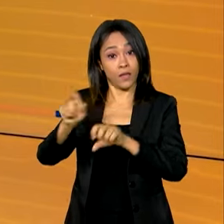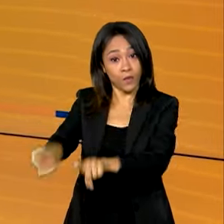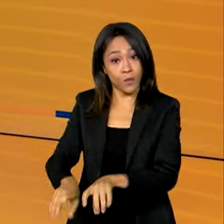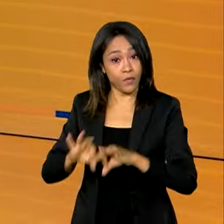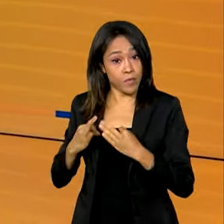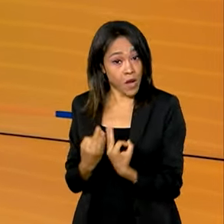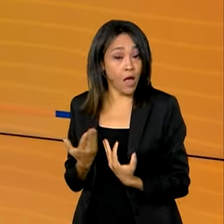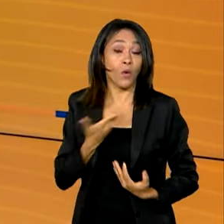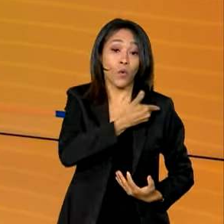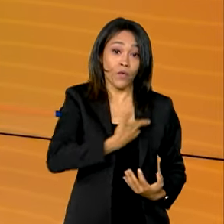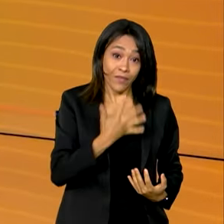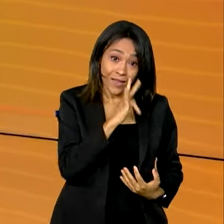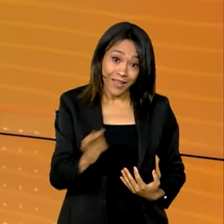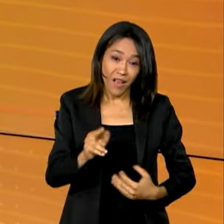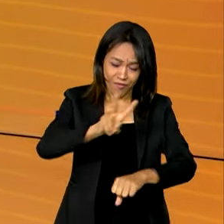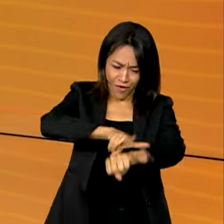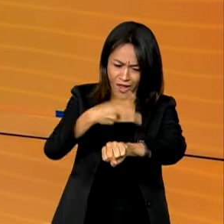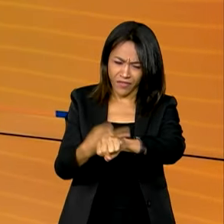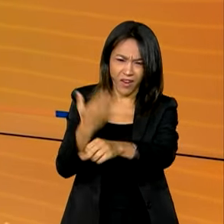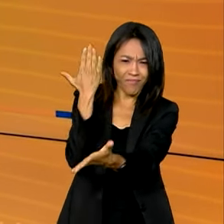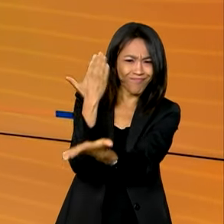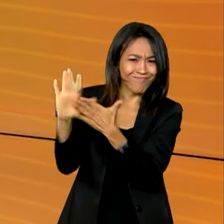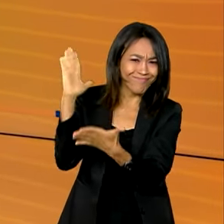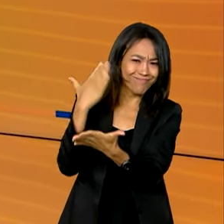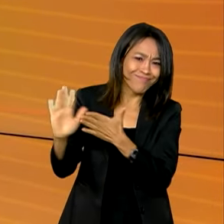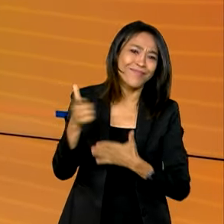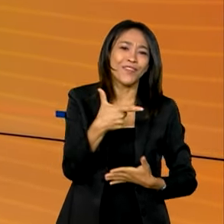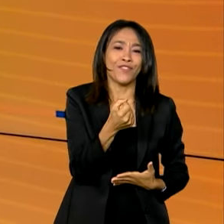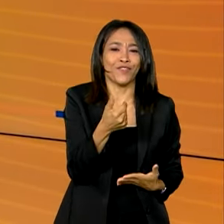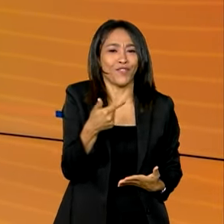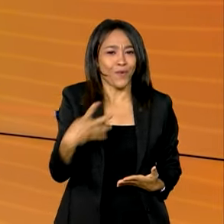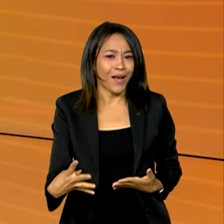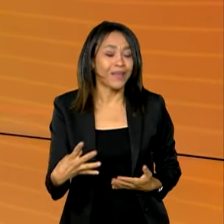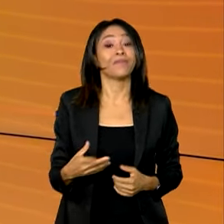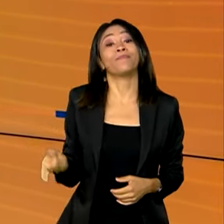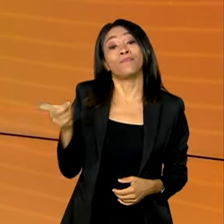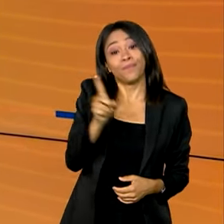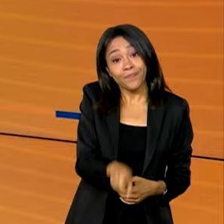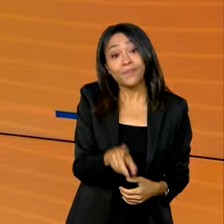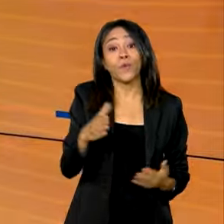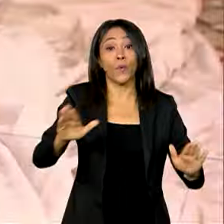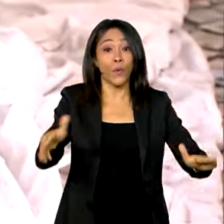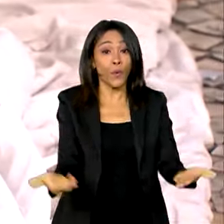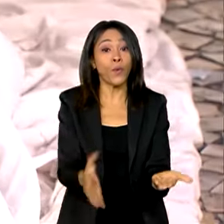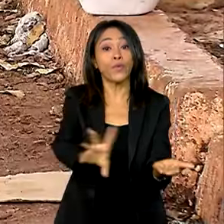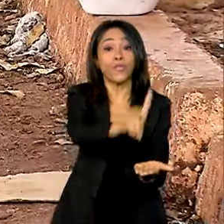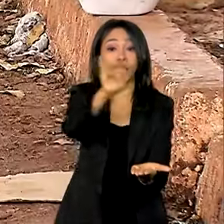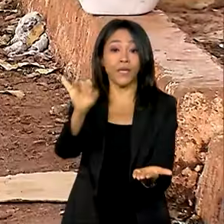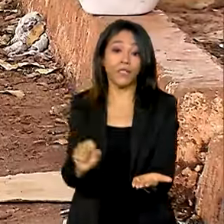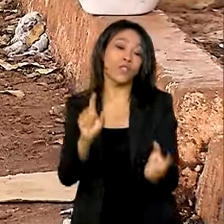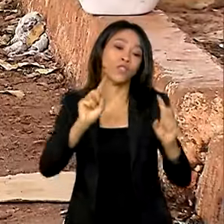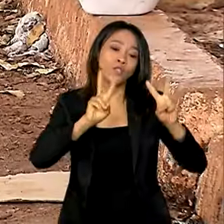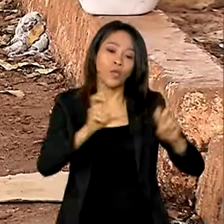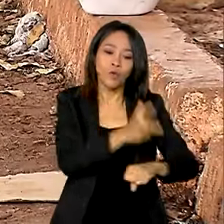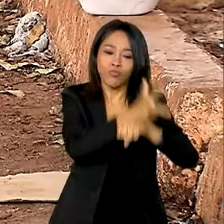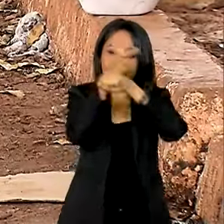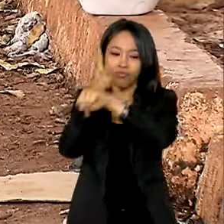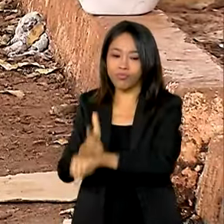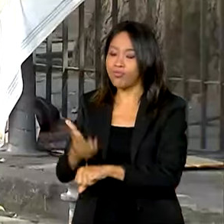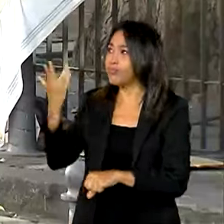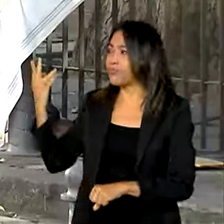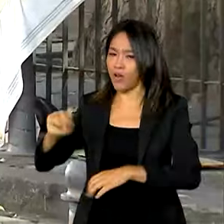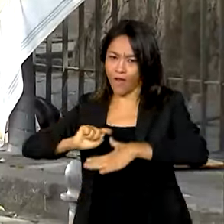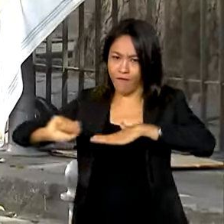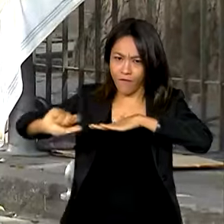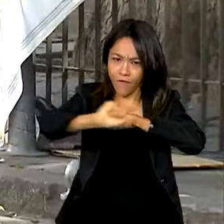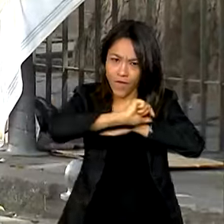descarta a volta do horário de verão em 2024. E ainda, hoje é dia do nosso quadro Brasil contra a fake.